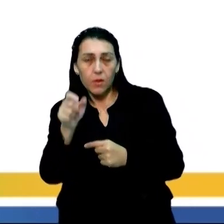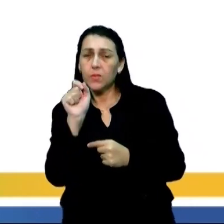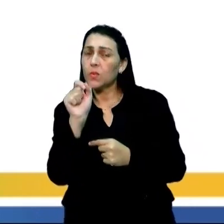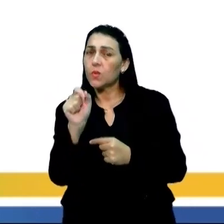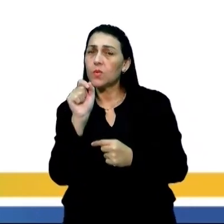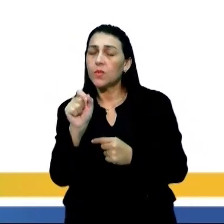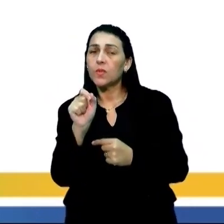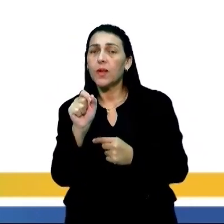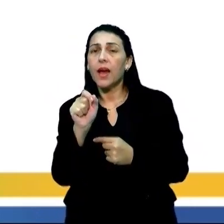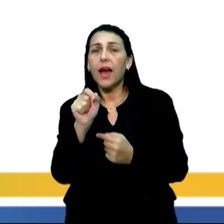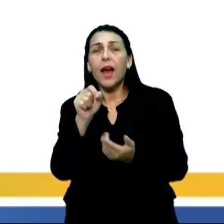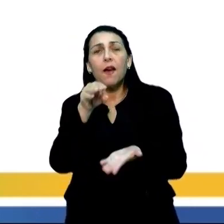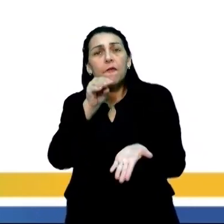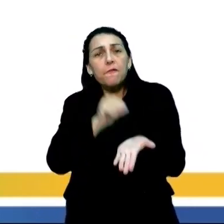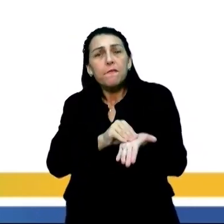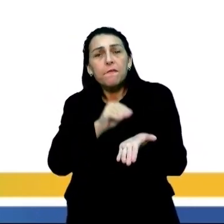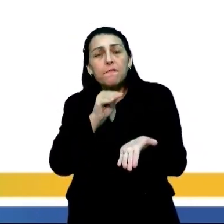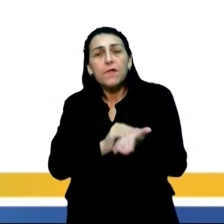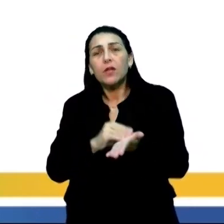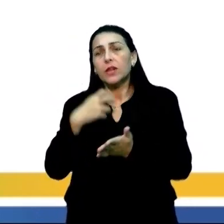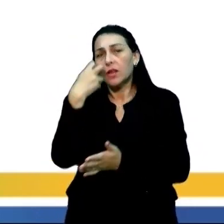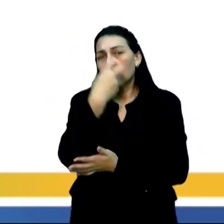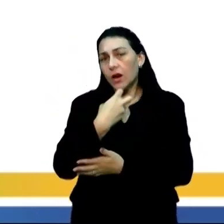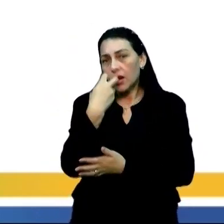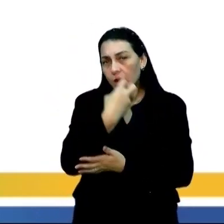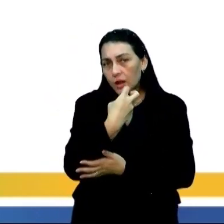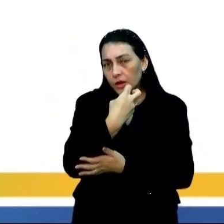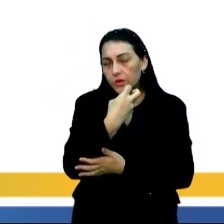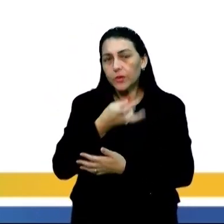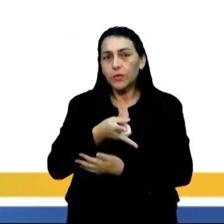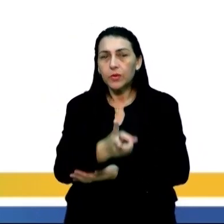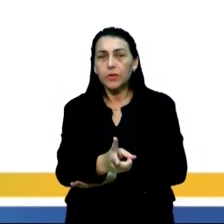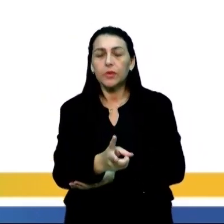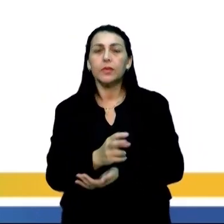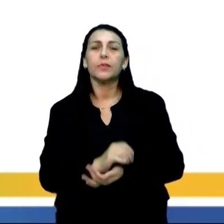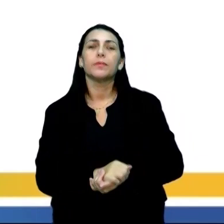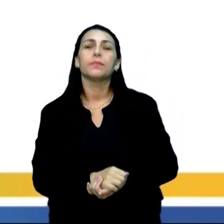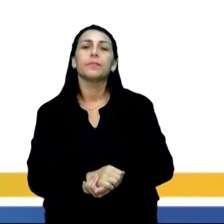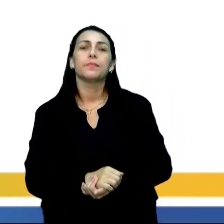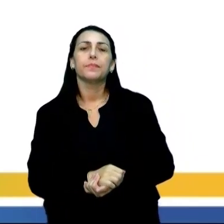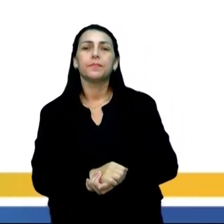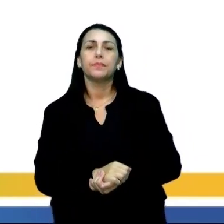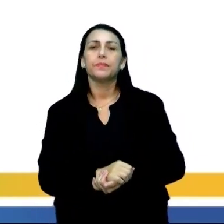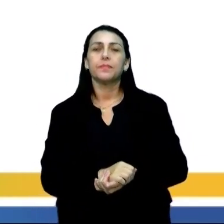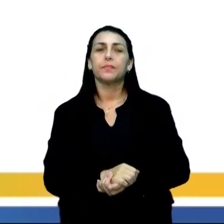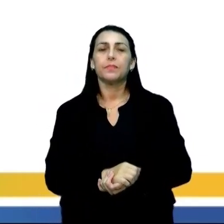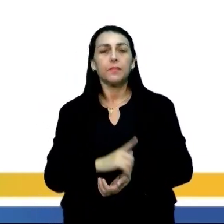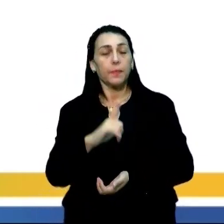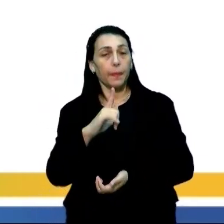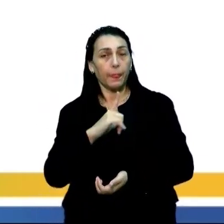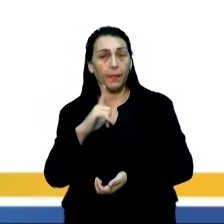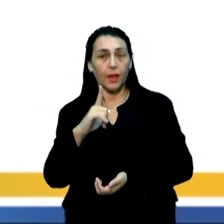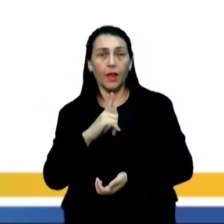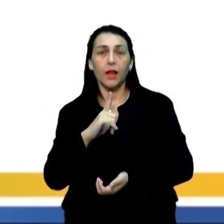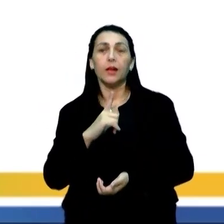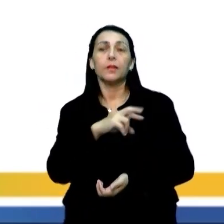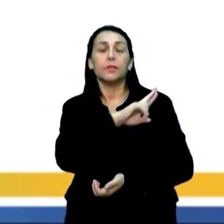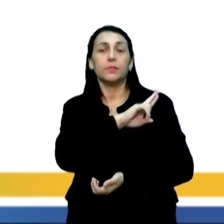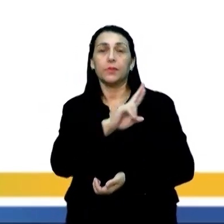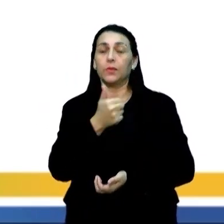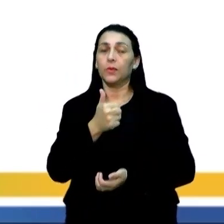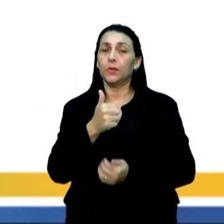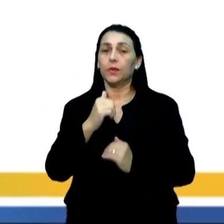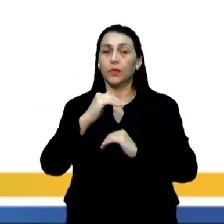a ausência de marcas da oralidade. Continuando. Aqui, nós temos a competência 1